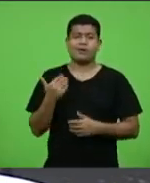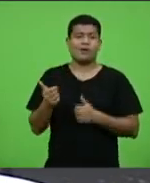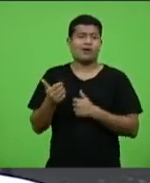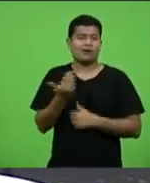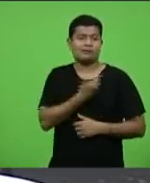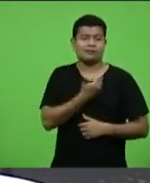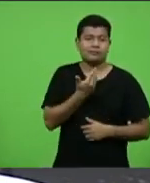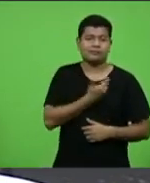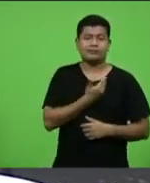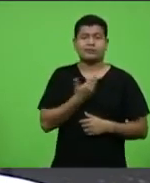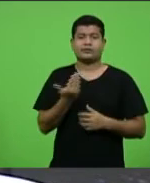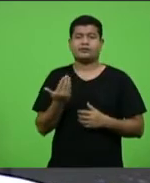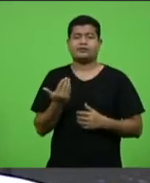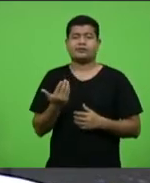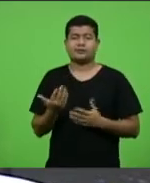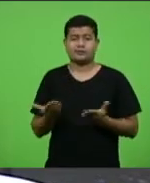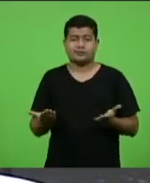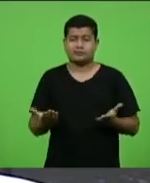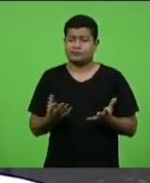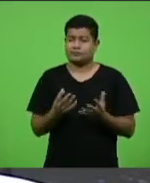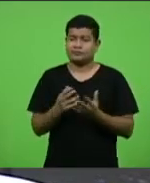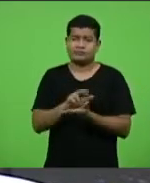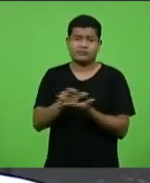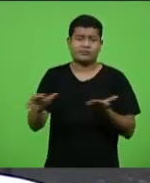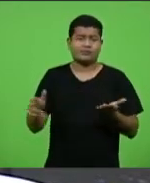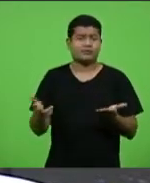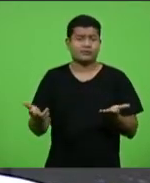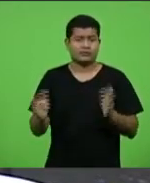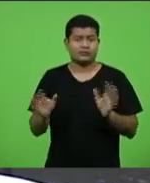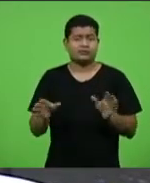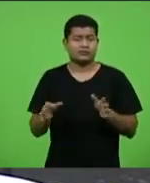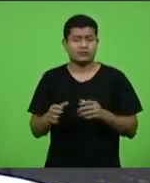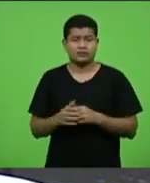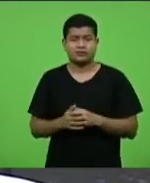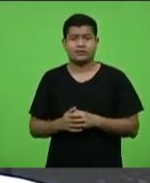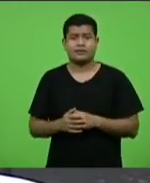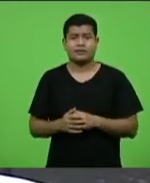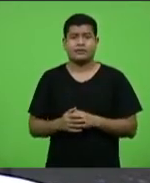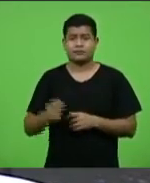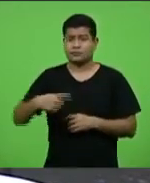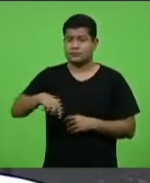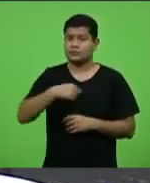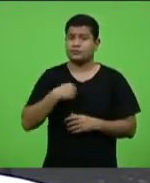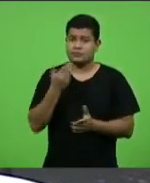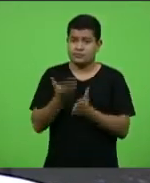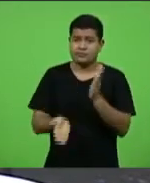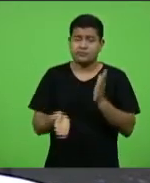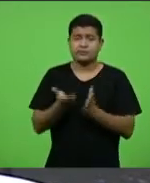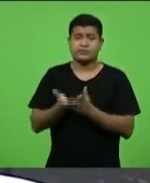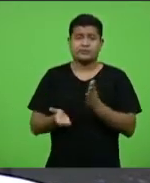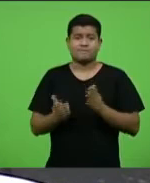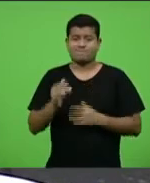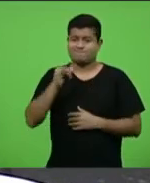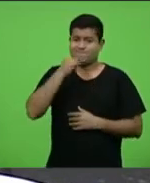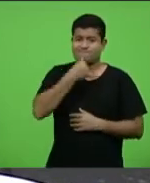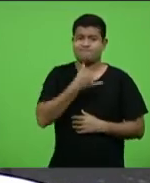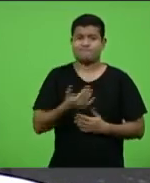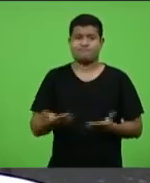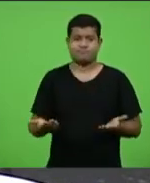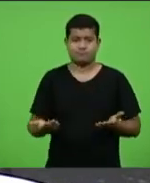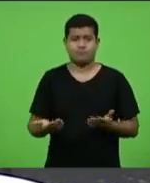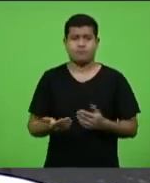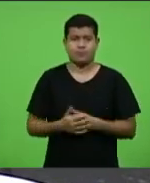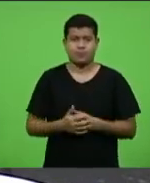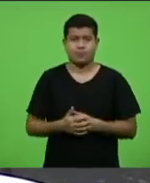catarinenses, mas tantos amigos que nós estamos perdendo infelizmente e por